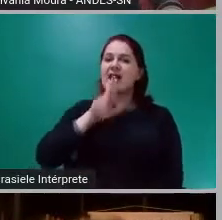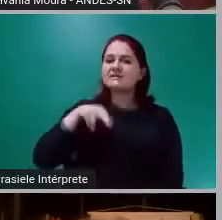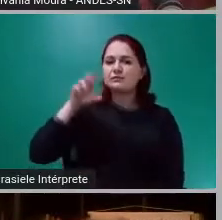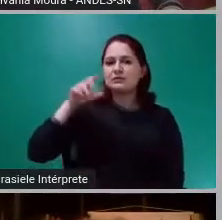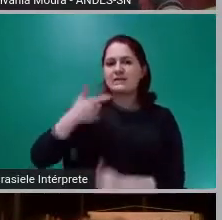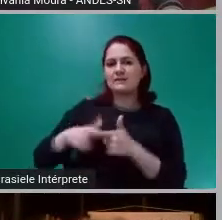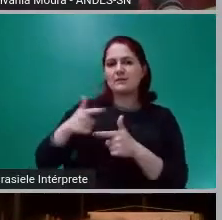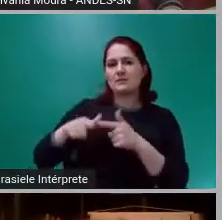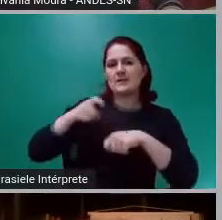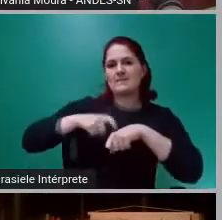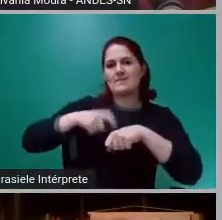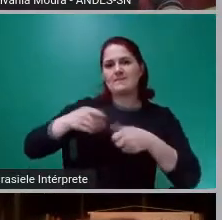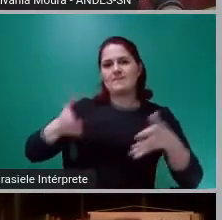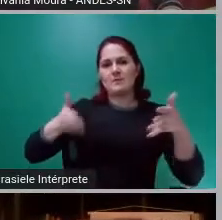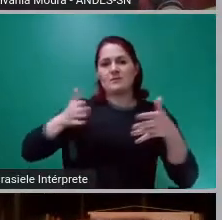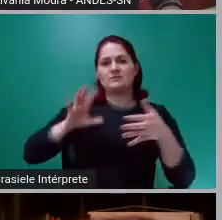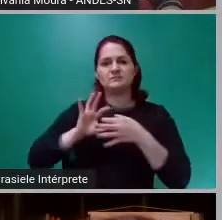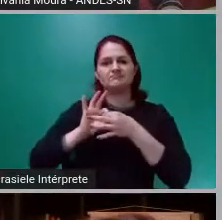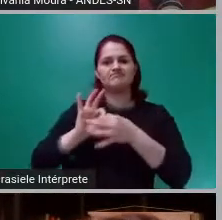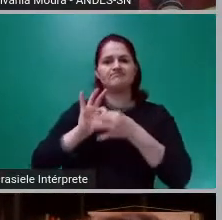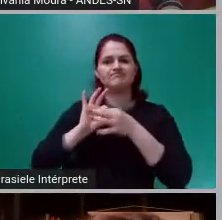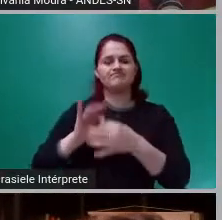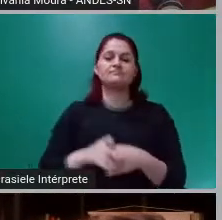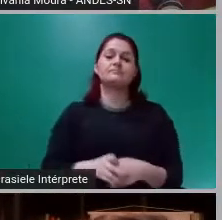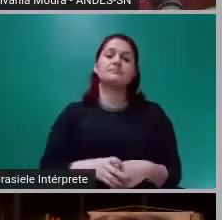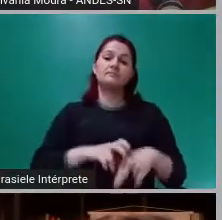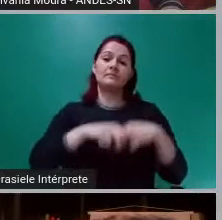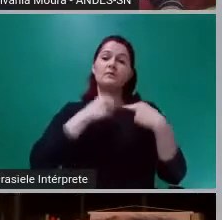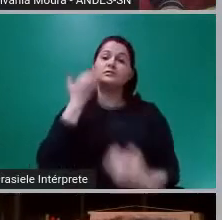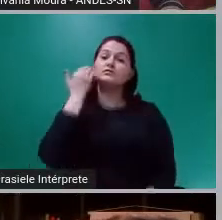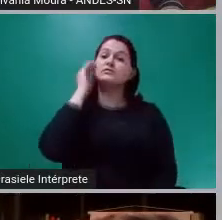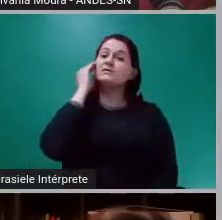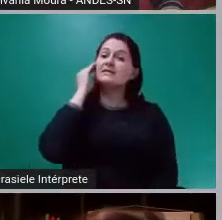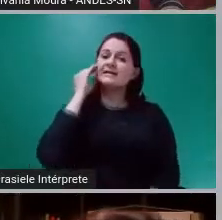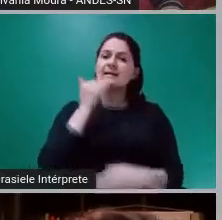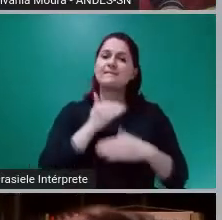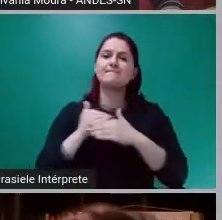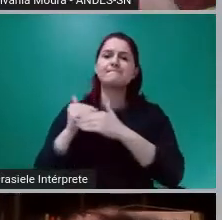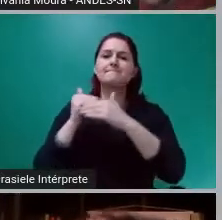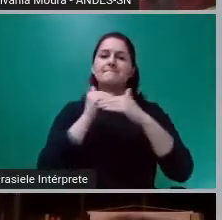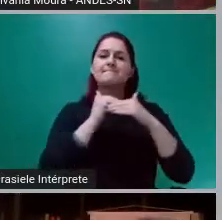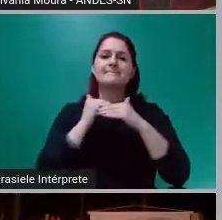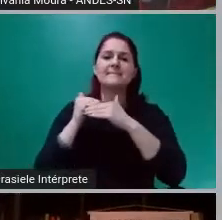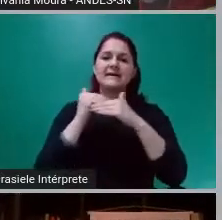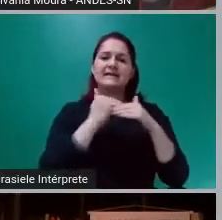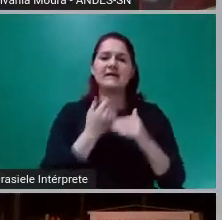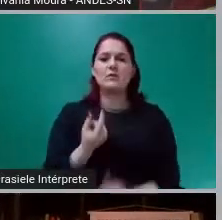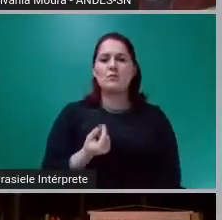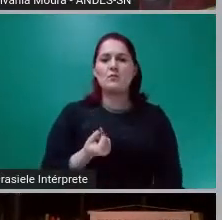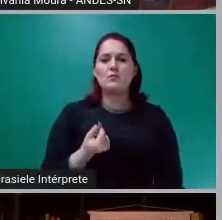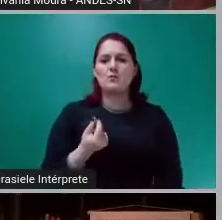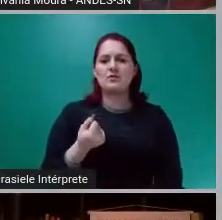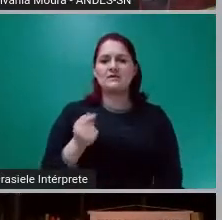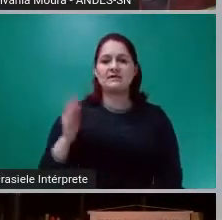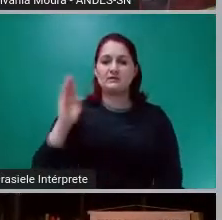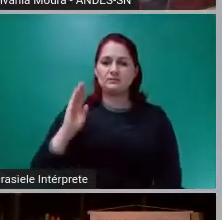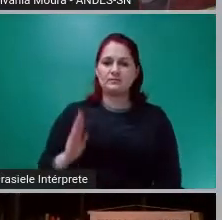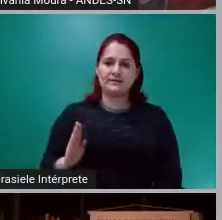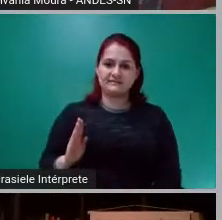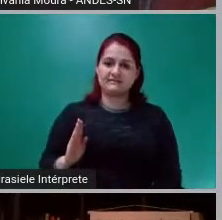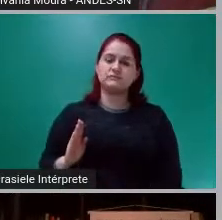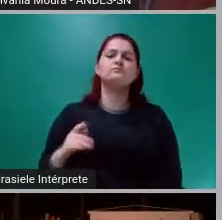entender o padrão monetário do país é muito importante. Por quê? Porque é este padrão